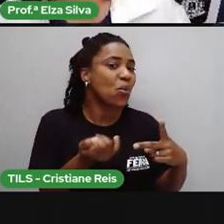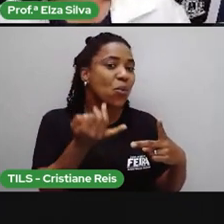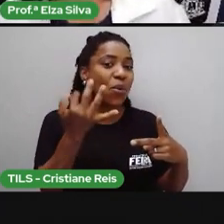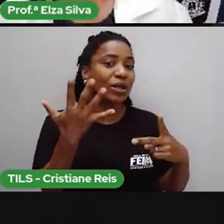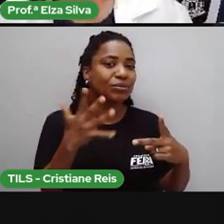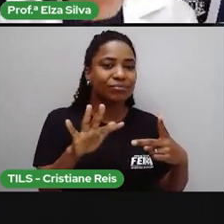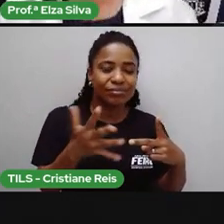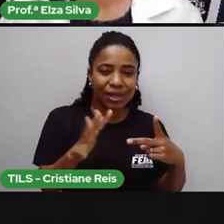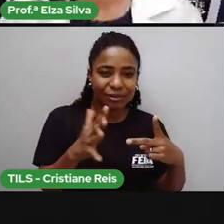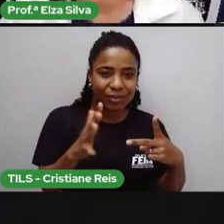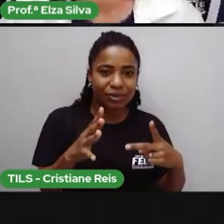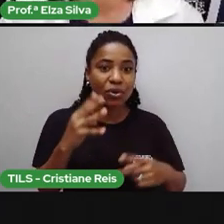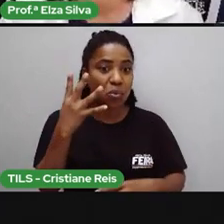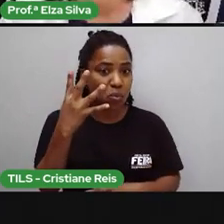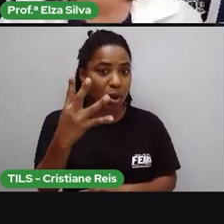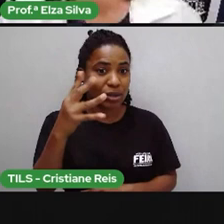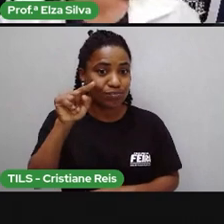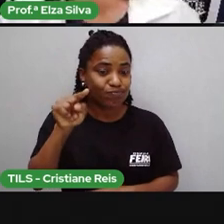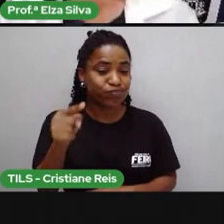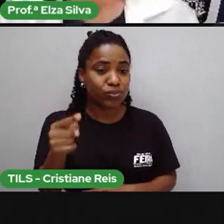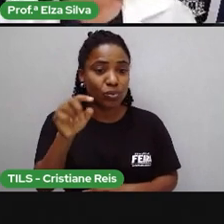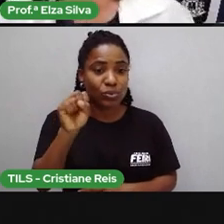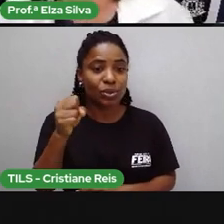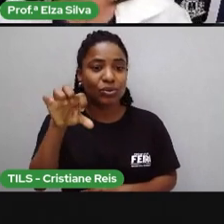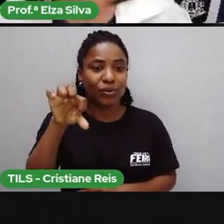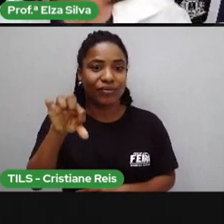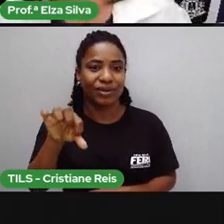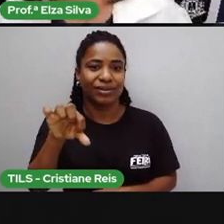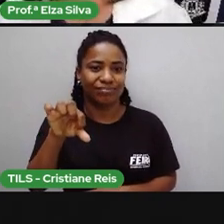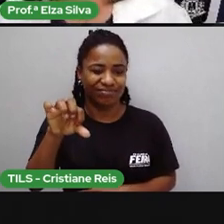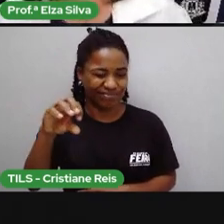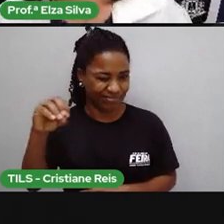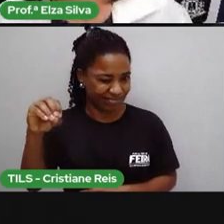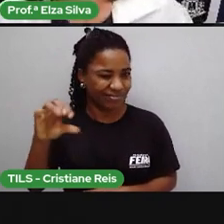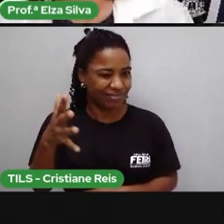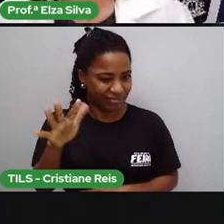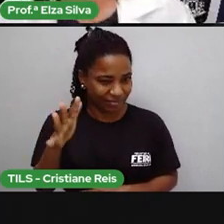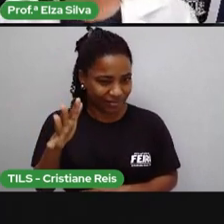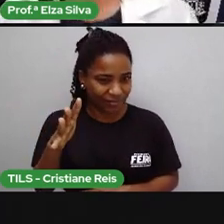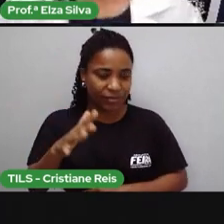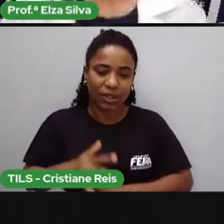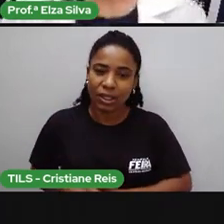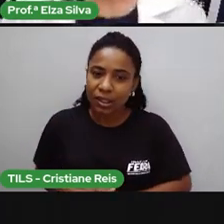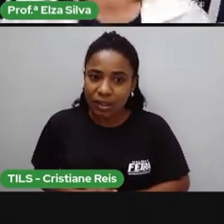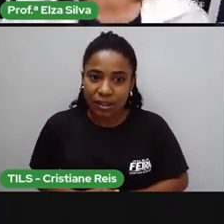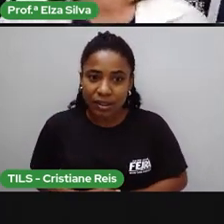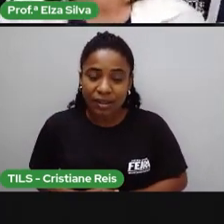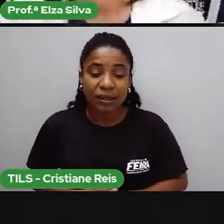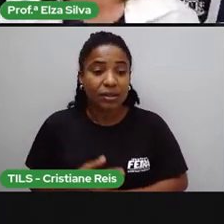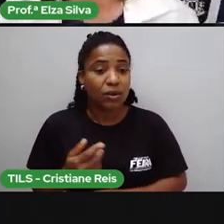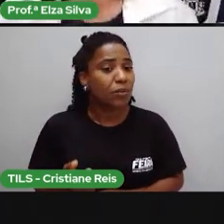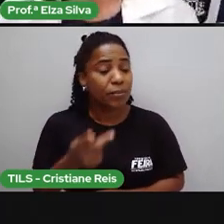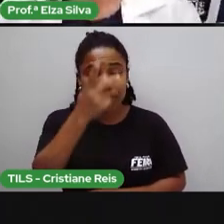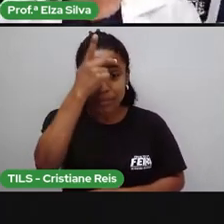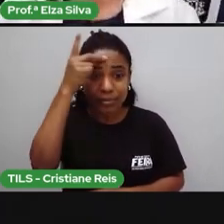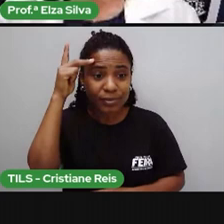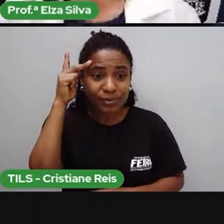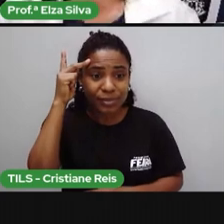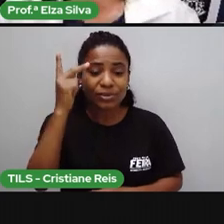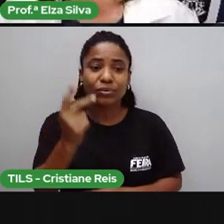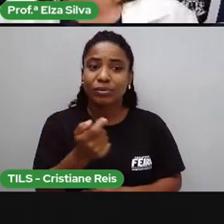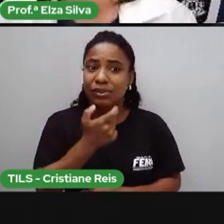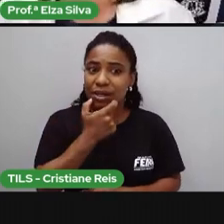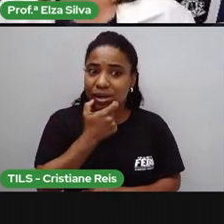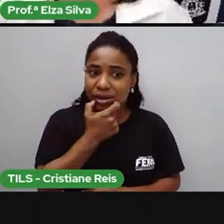Aproximadamente 4 milhões e 900 mil. Então, essa quantidade de pessoas falam